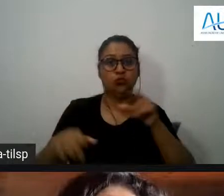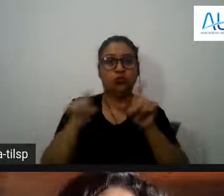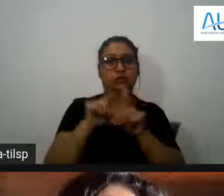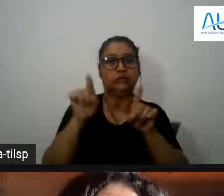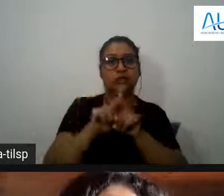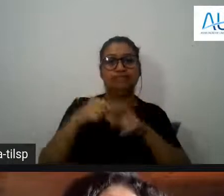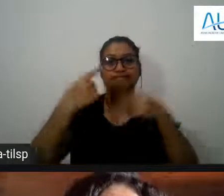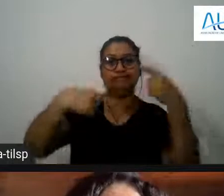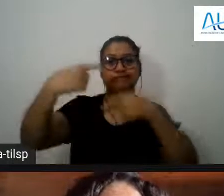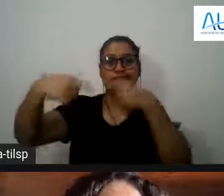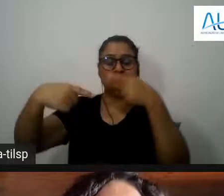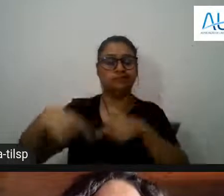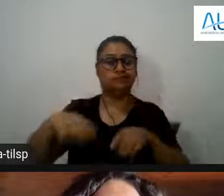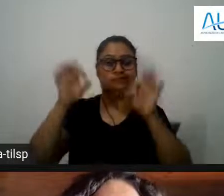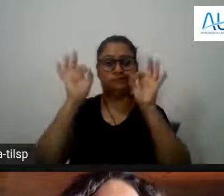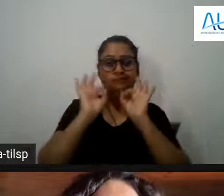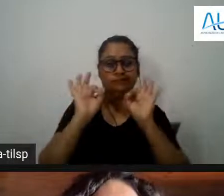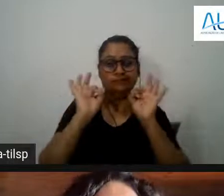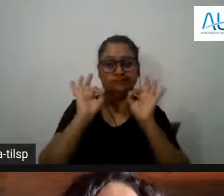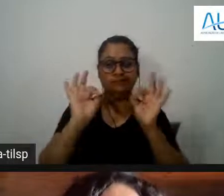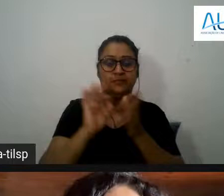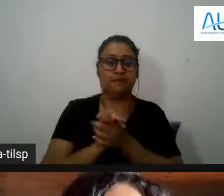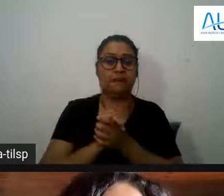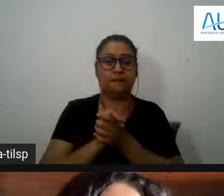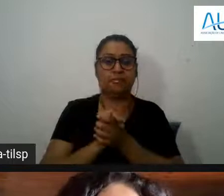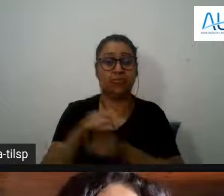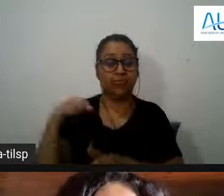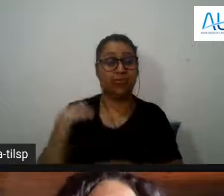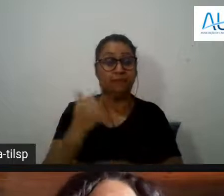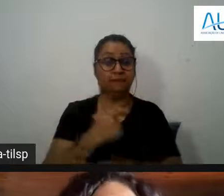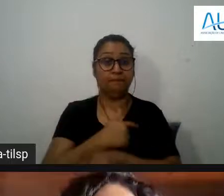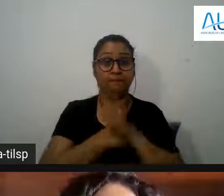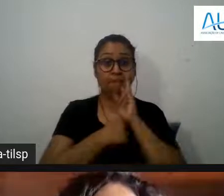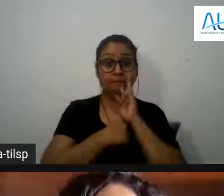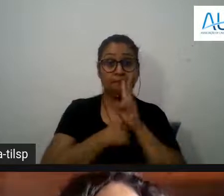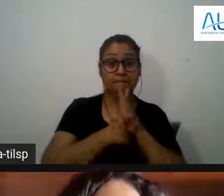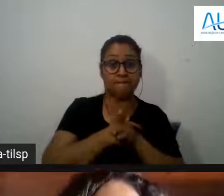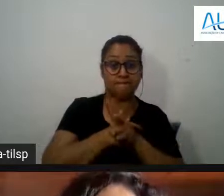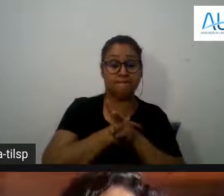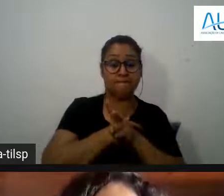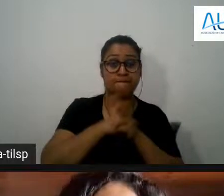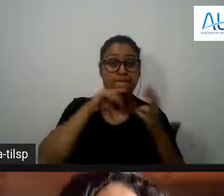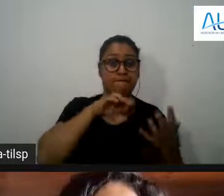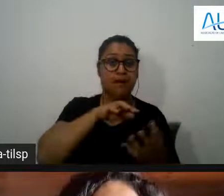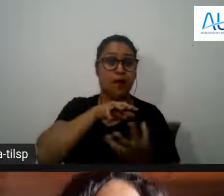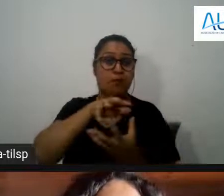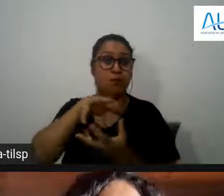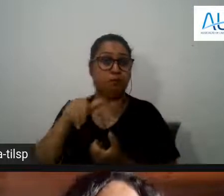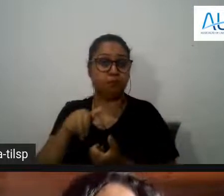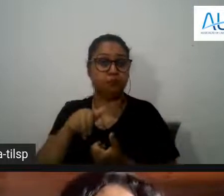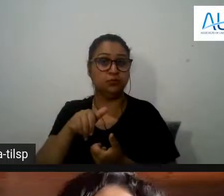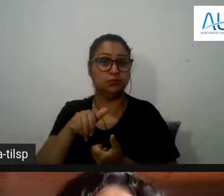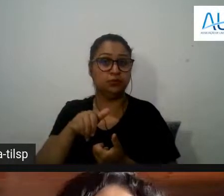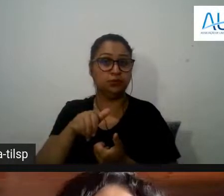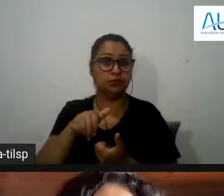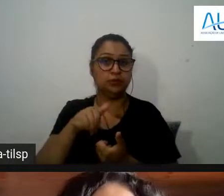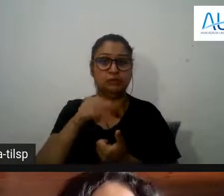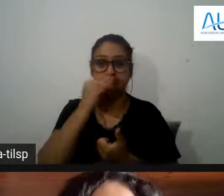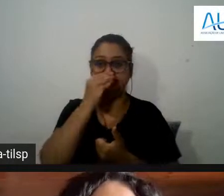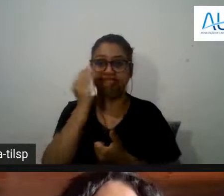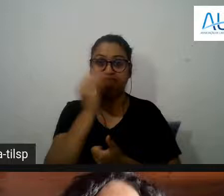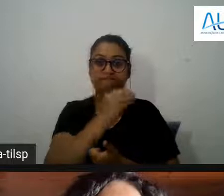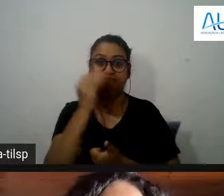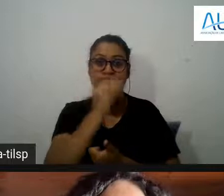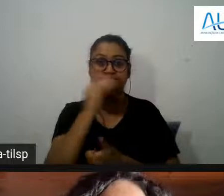sobretudo em um período em que nós vemos aumentar mundialmente uma certa rejeição à ciência